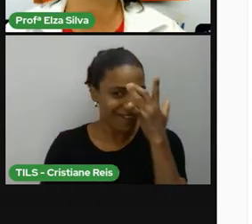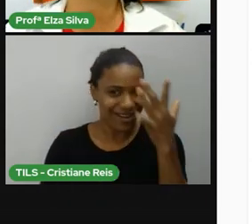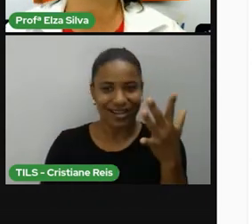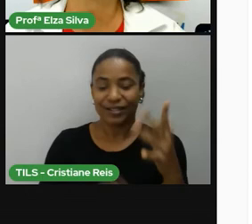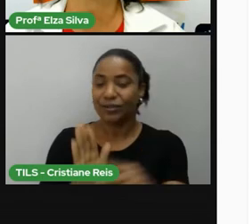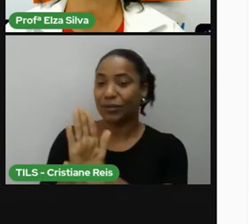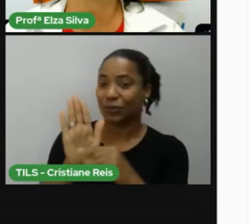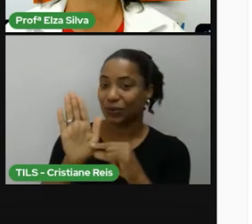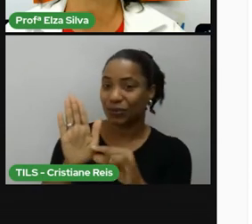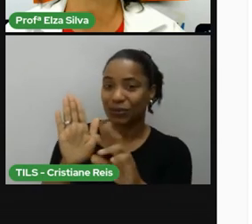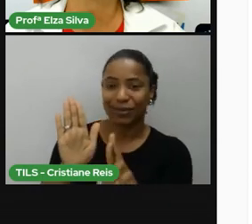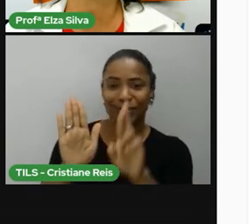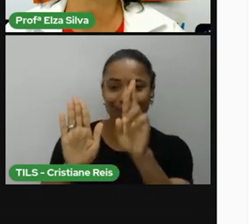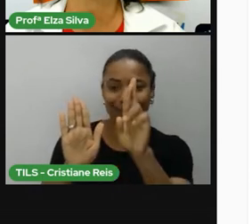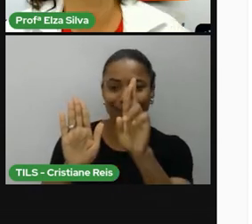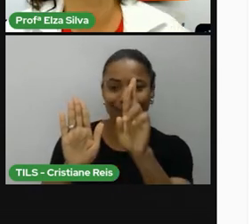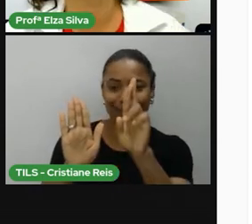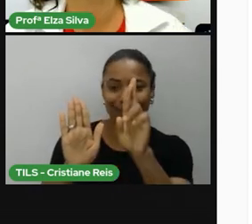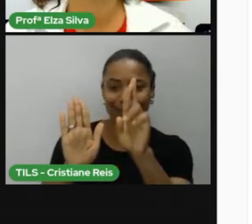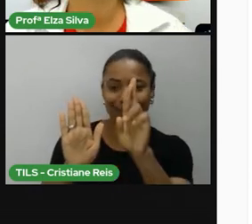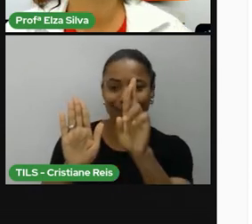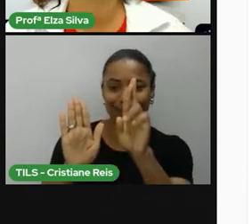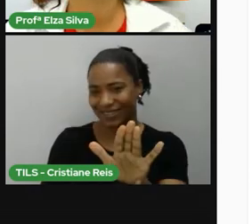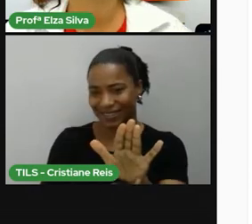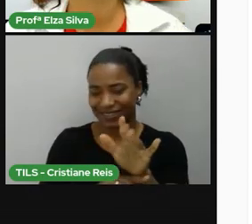personalidade americana.